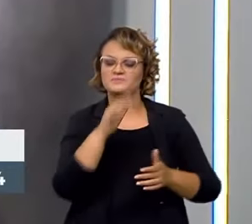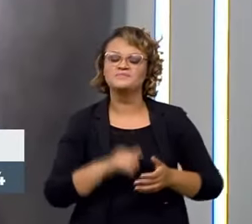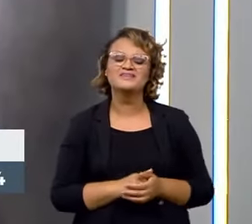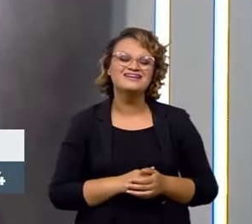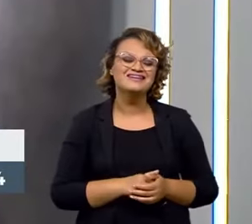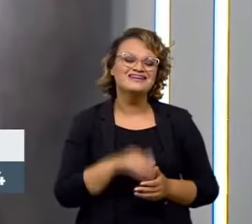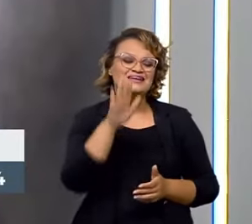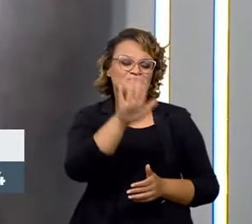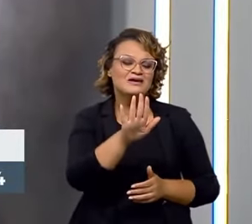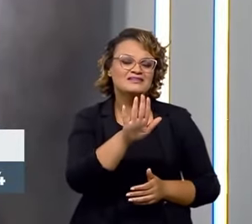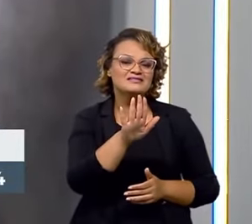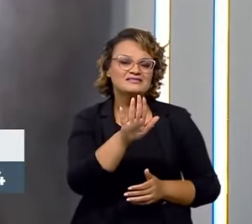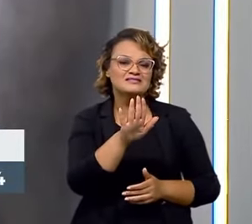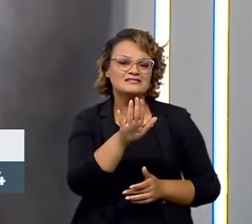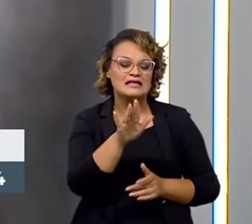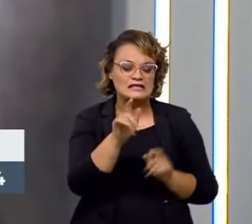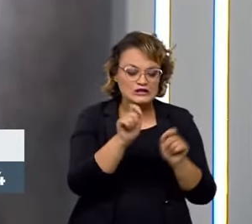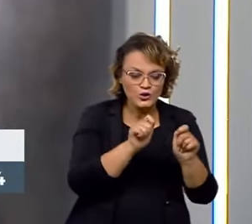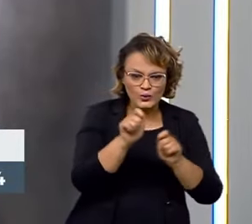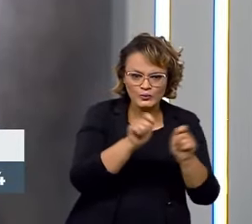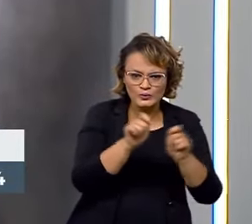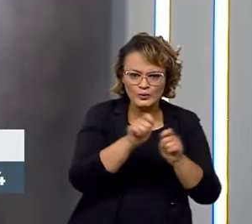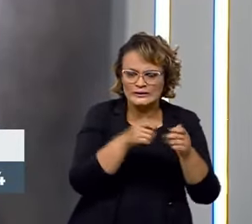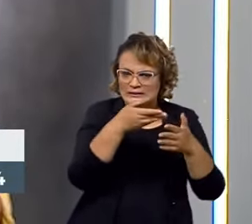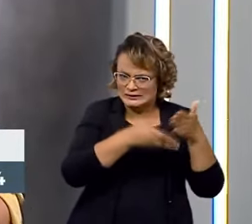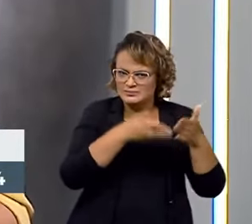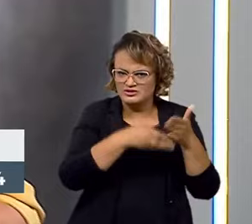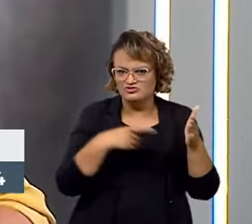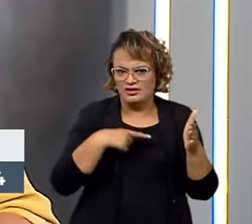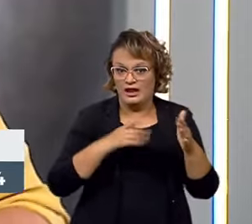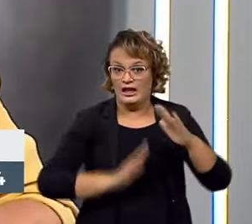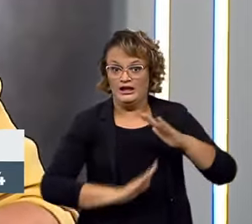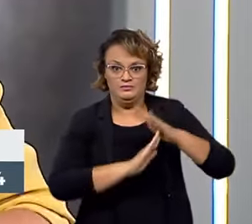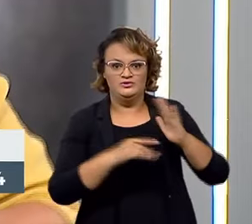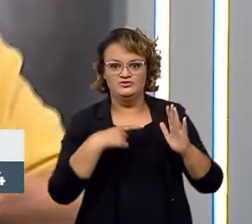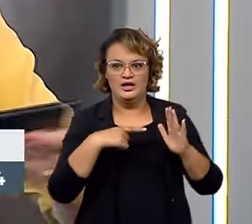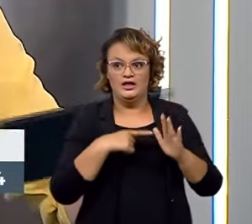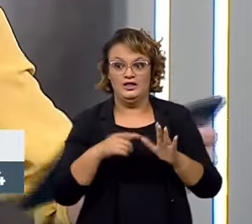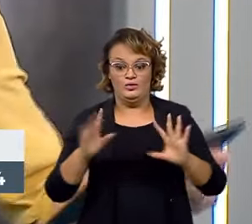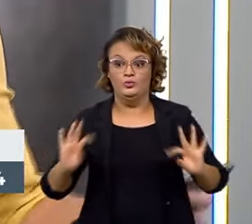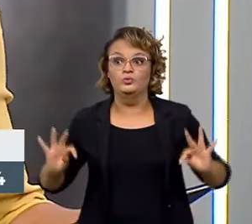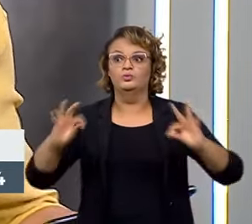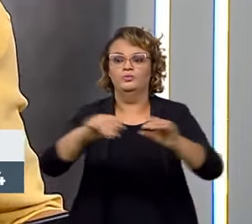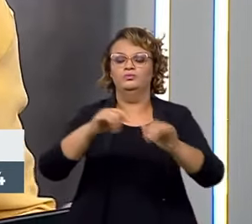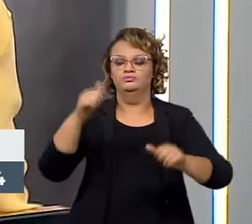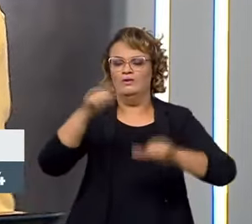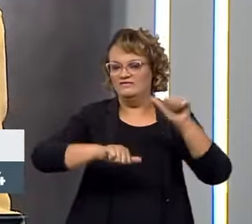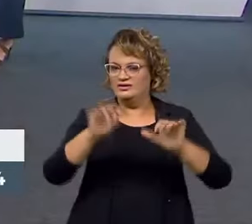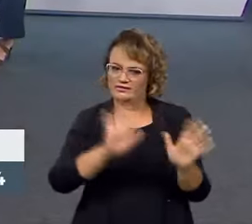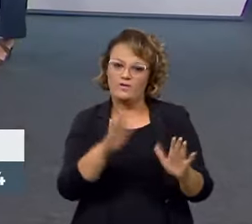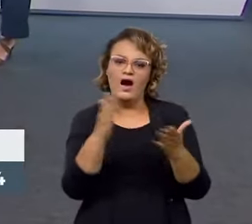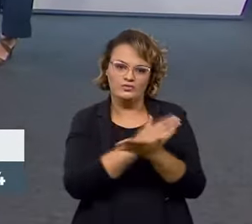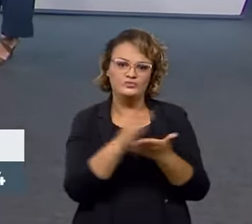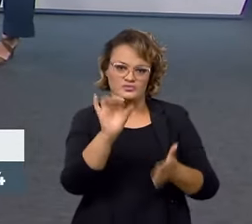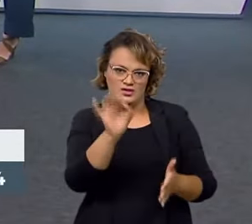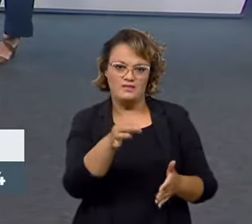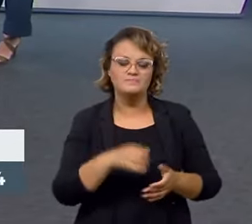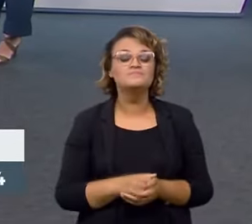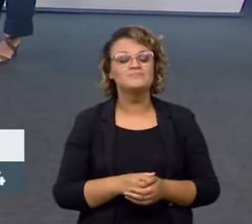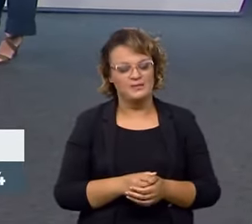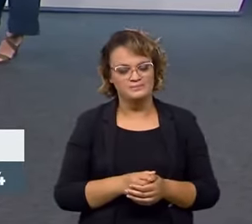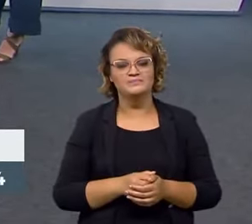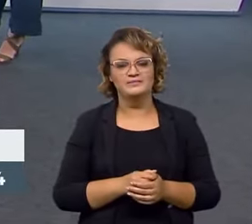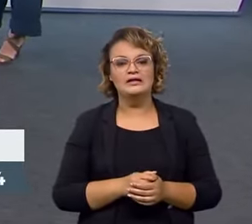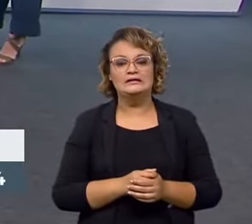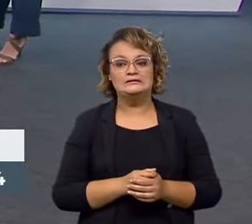explica essa limitação da regulação do Inmetro? Quer dizer, não é responsável por regular todas as etapas? Ora, a gente divide